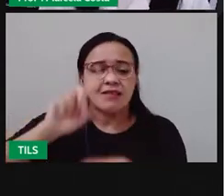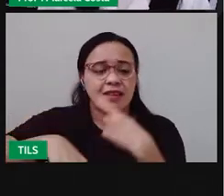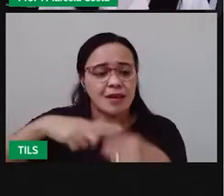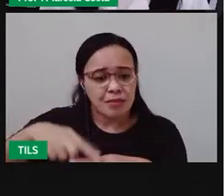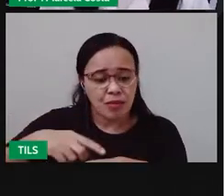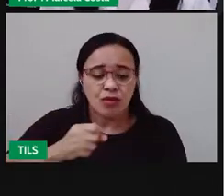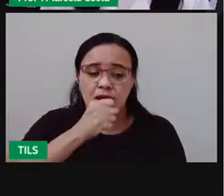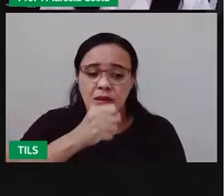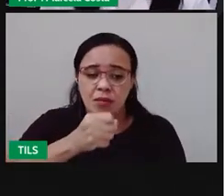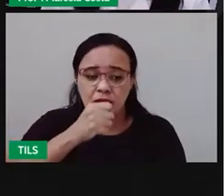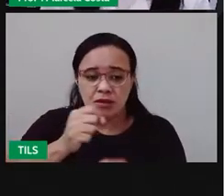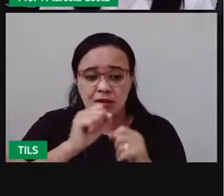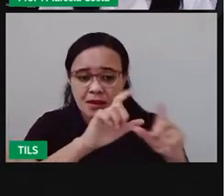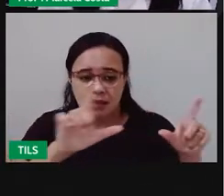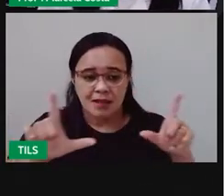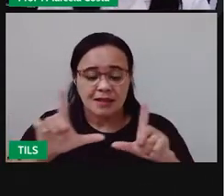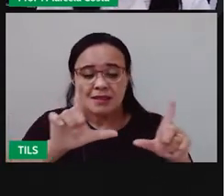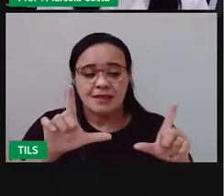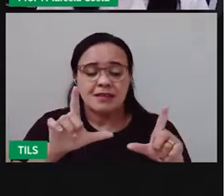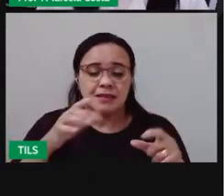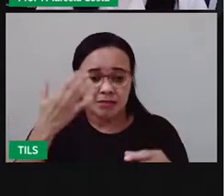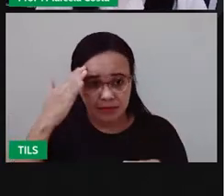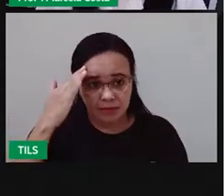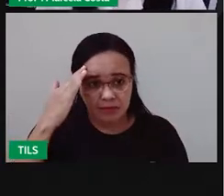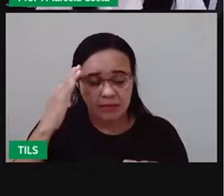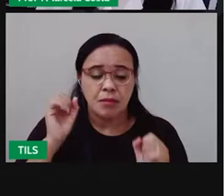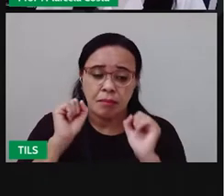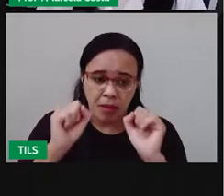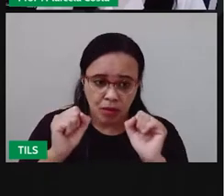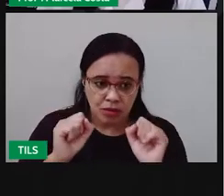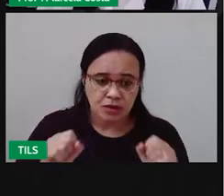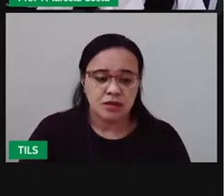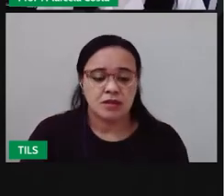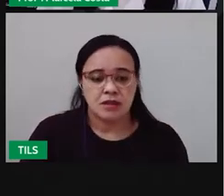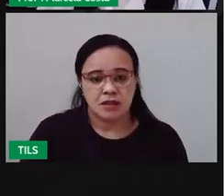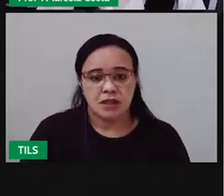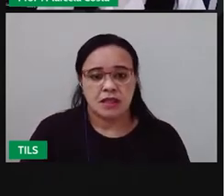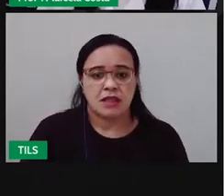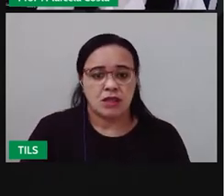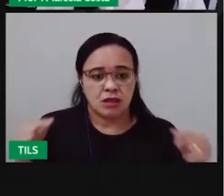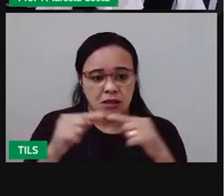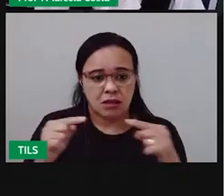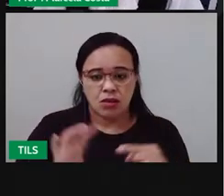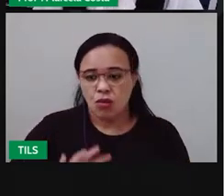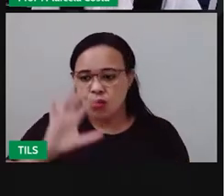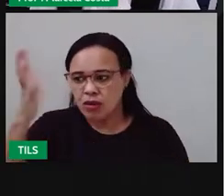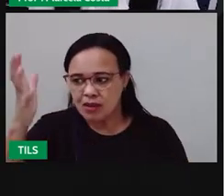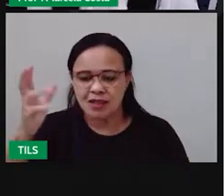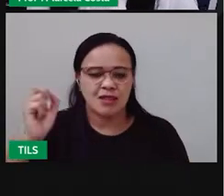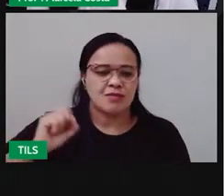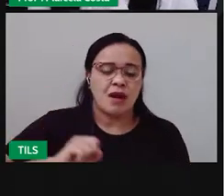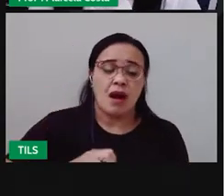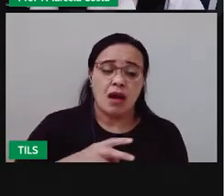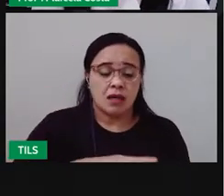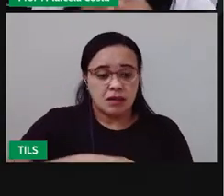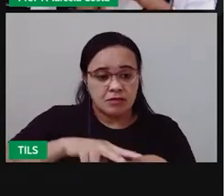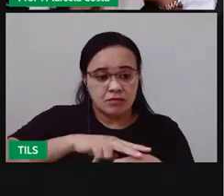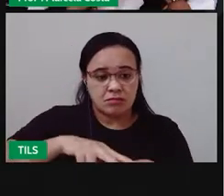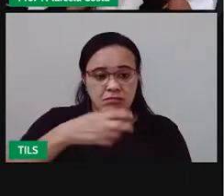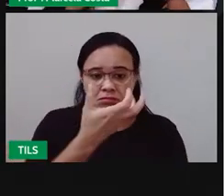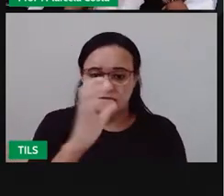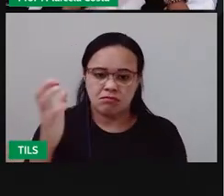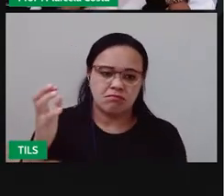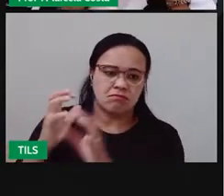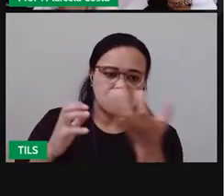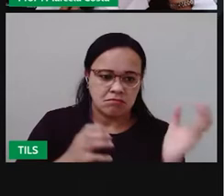reportagem que fala sobre o clima e vegetação do nordeste. Tá bom? Mas ali a gente já conseguiu extrair